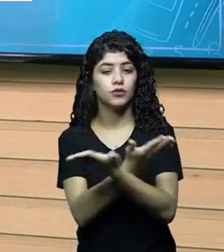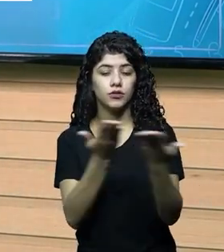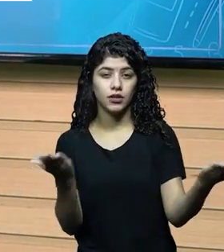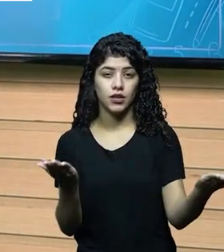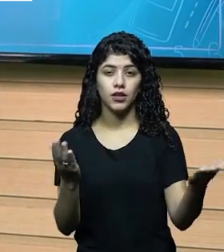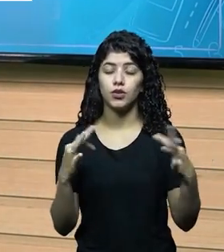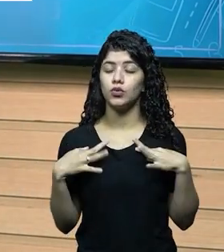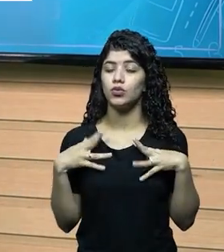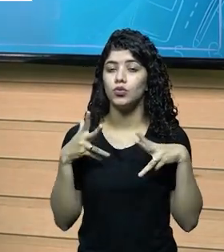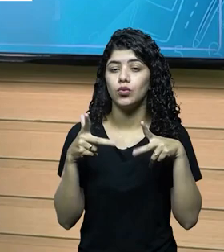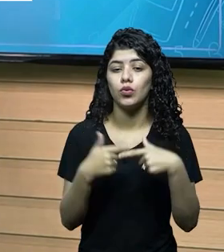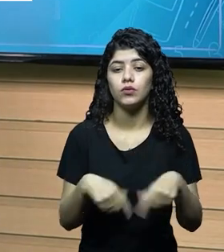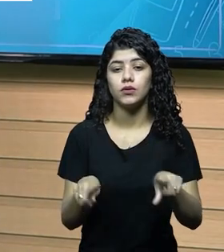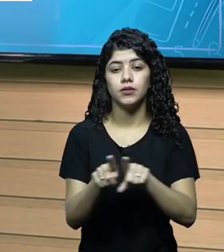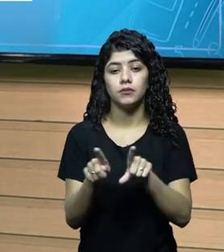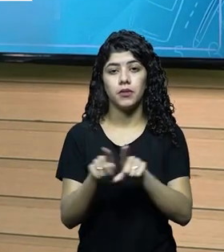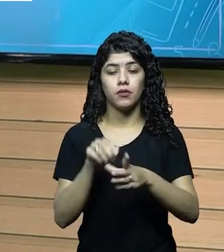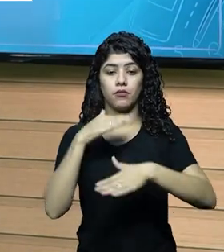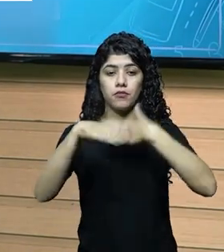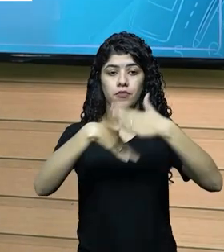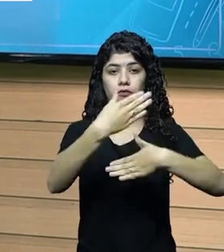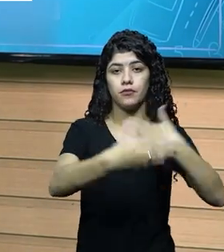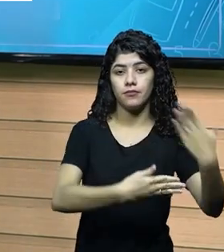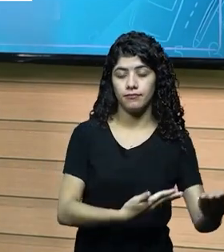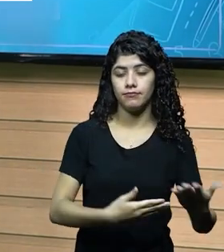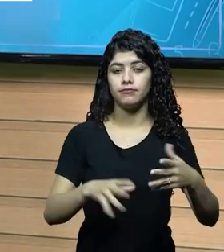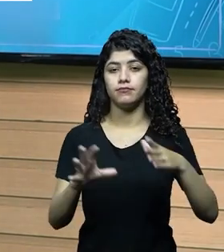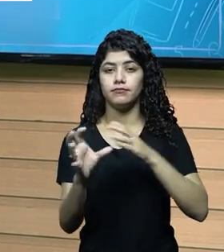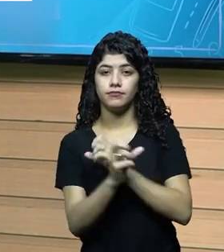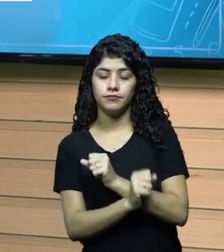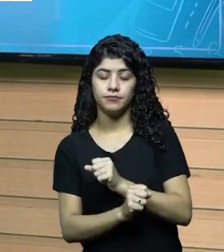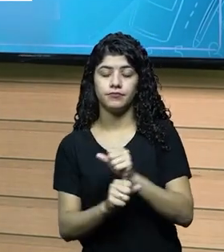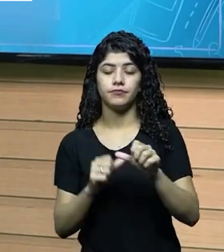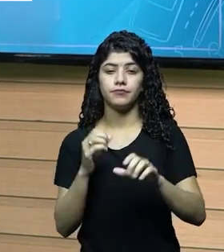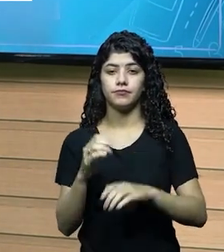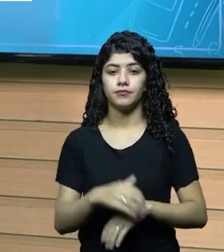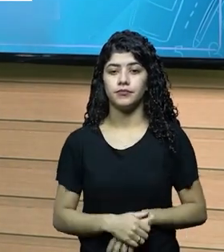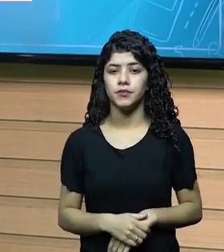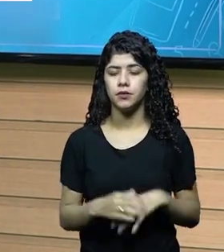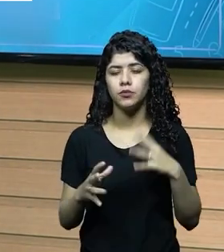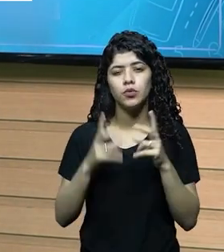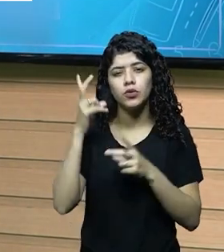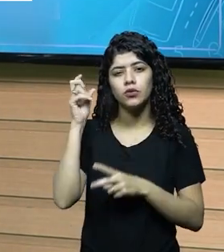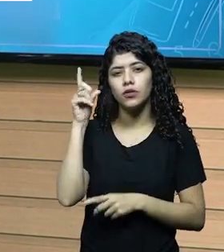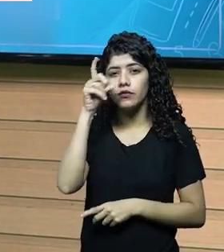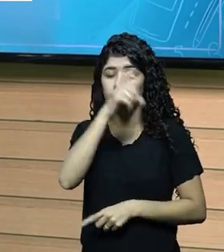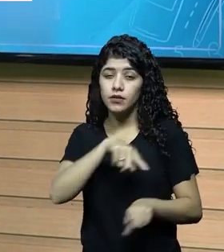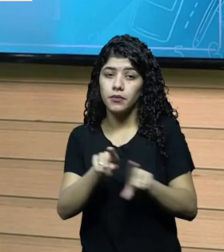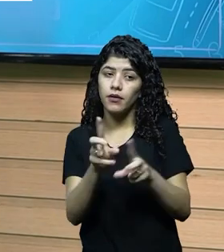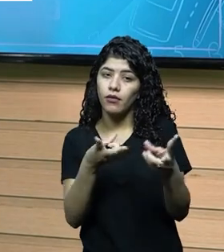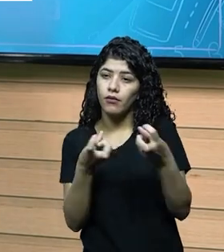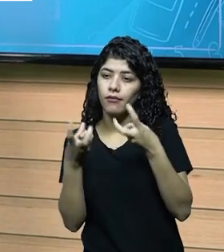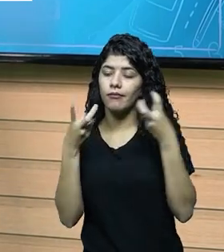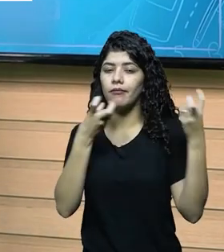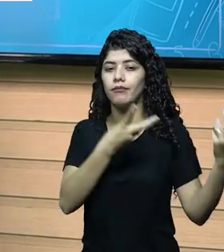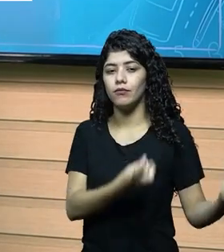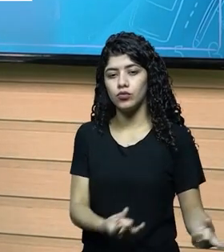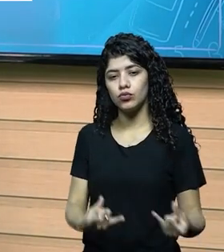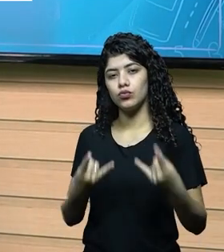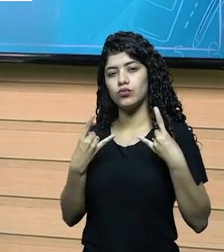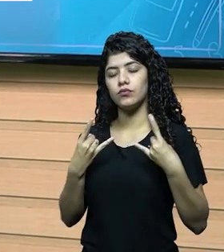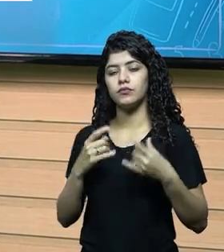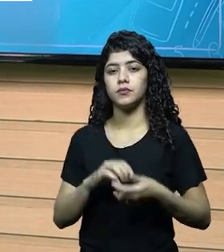estar aqui contribuindo, não somente com todos vocês, mas também com o desenvolvimento da ciência contábil, que é uma ciência muito complexa, mas também muito